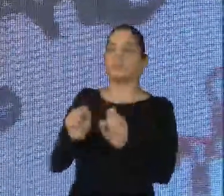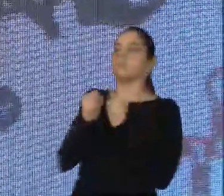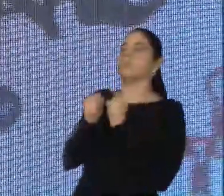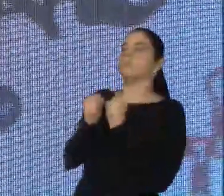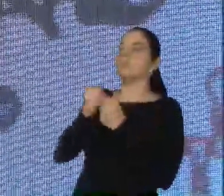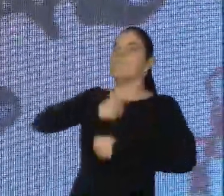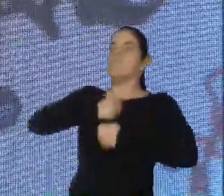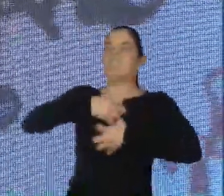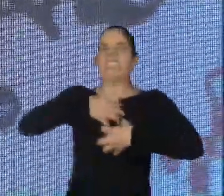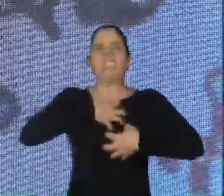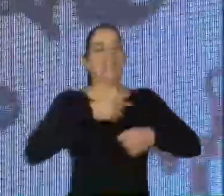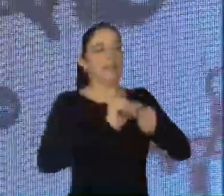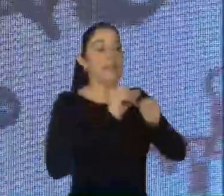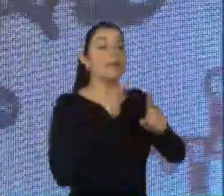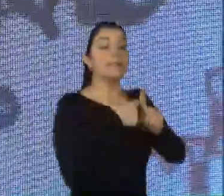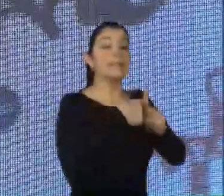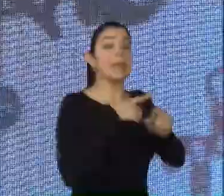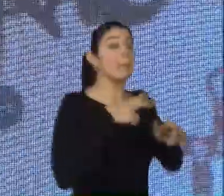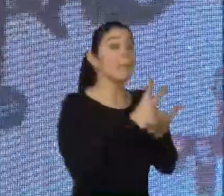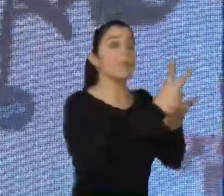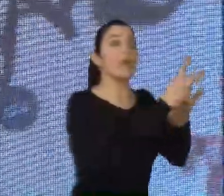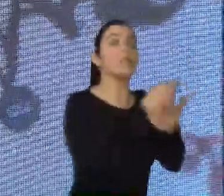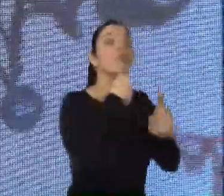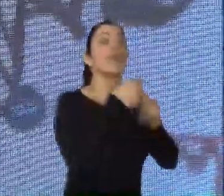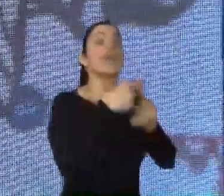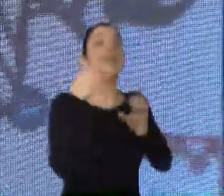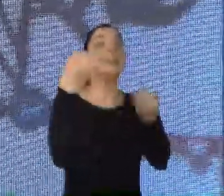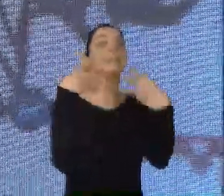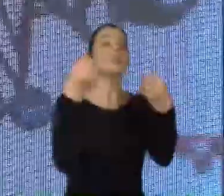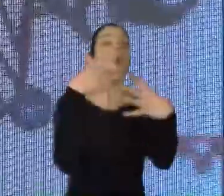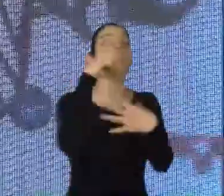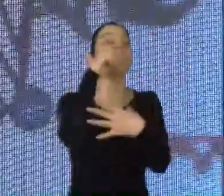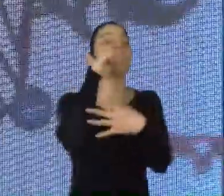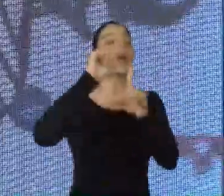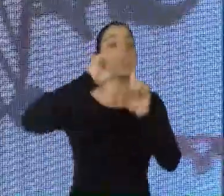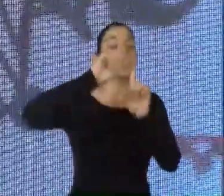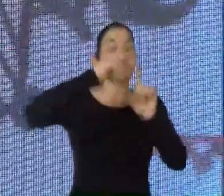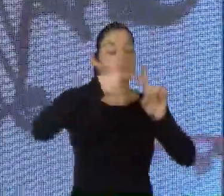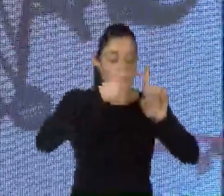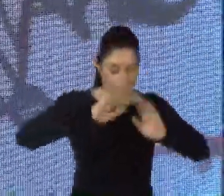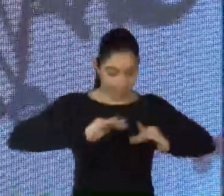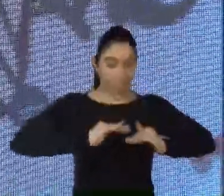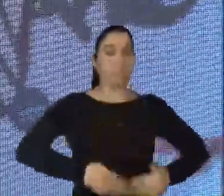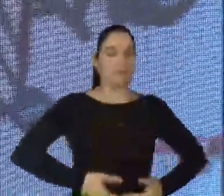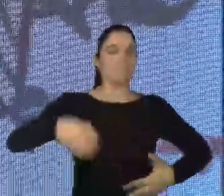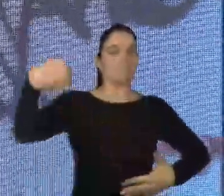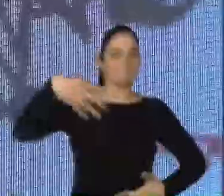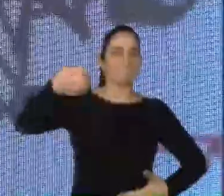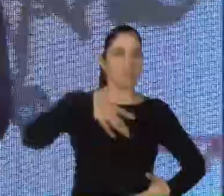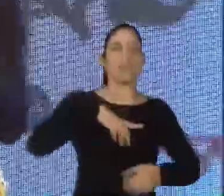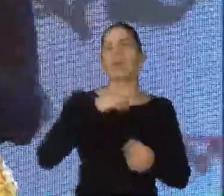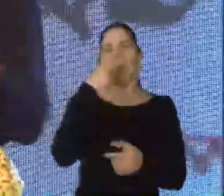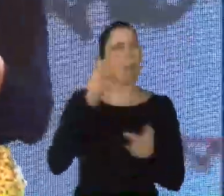estressado, sempre inflamado e ter precocemente doenças como a neurodegeneração, como hipertensão, como